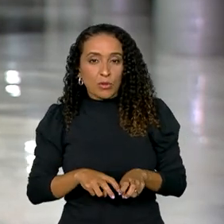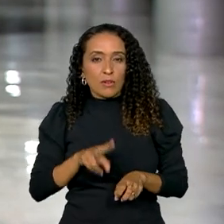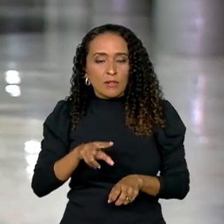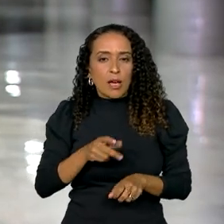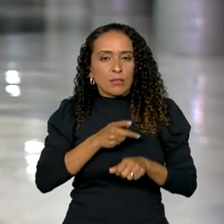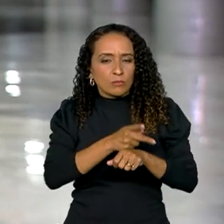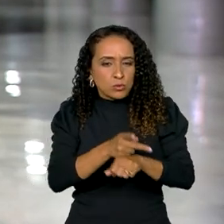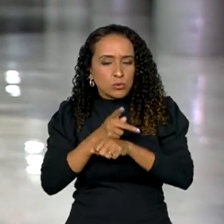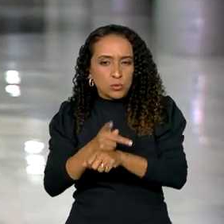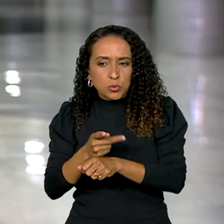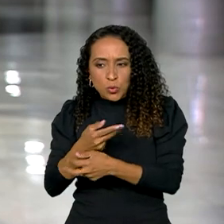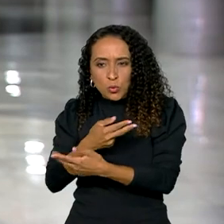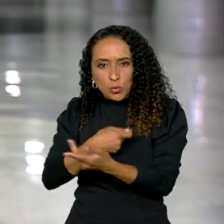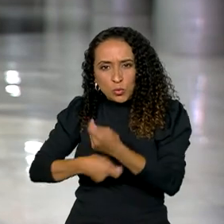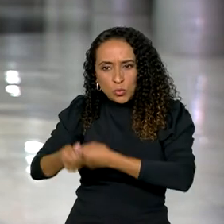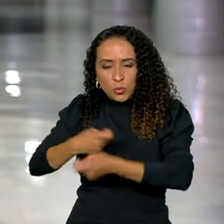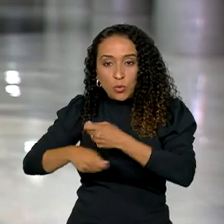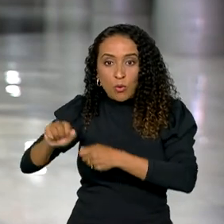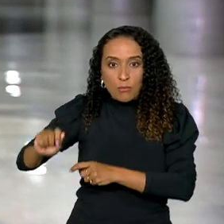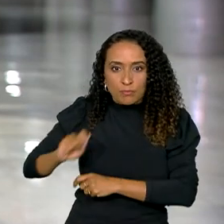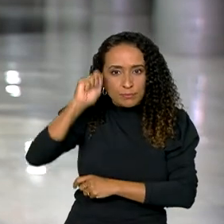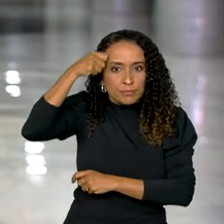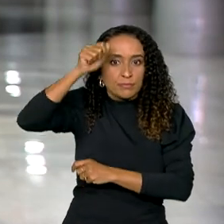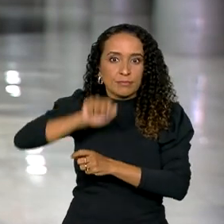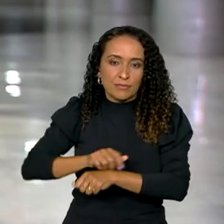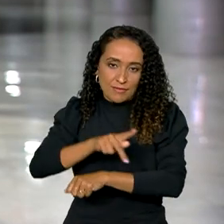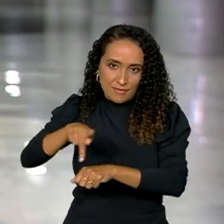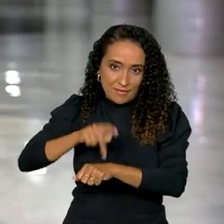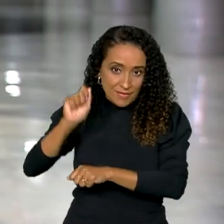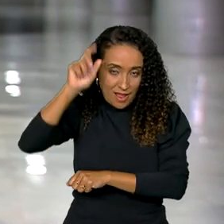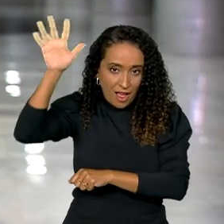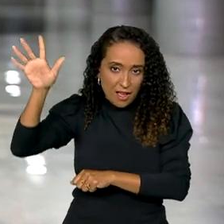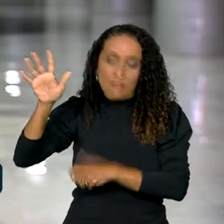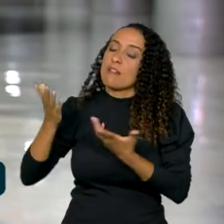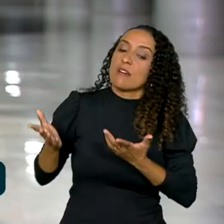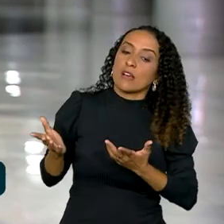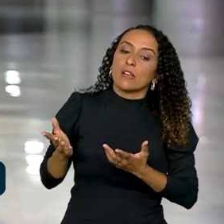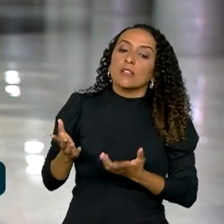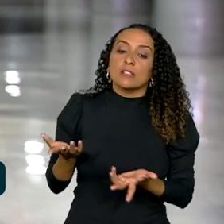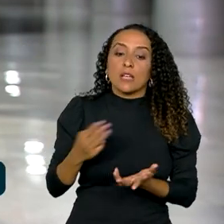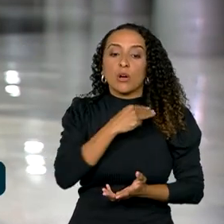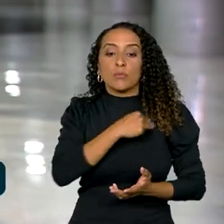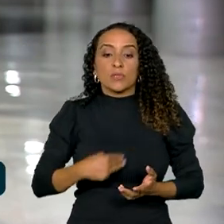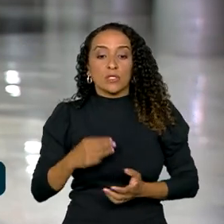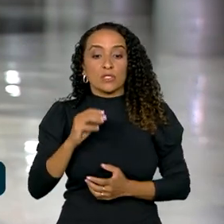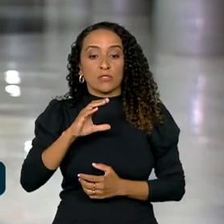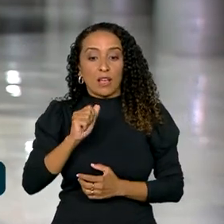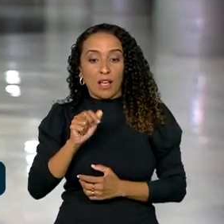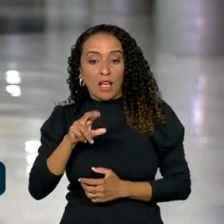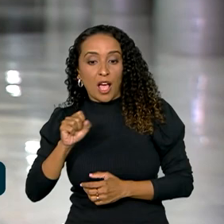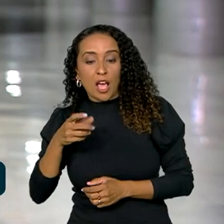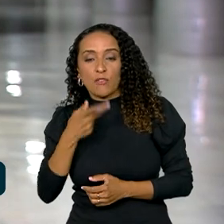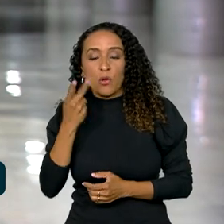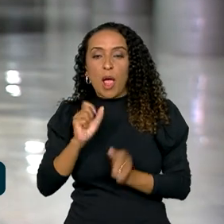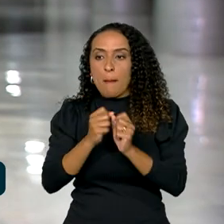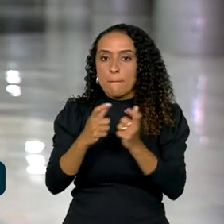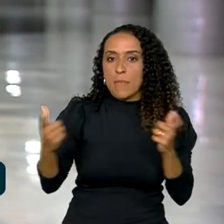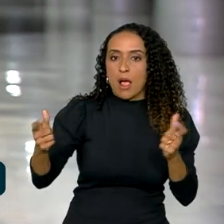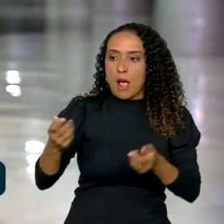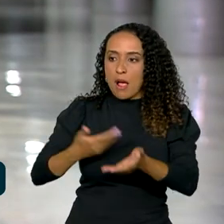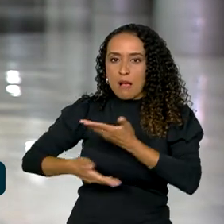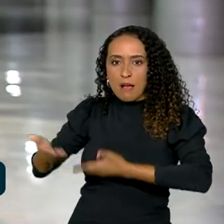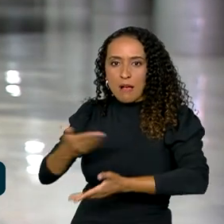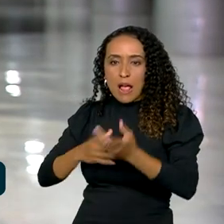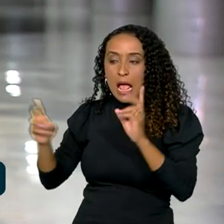buscar novos negócios na África. Segundo o ministro Carlos Fávaro, o objetivo é ampliar a relação comercial com o